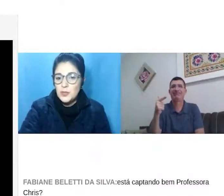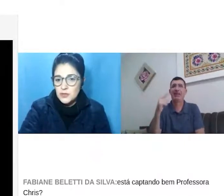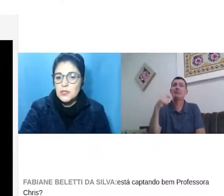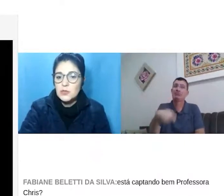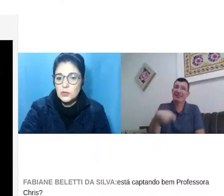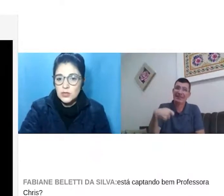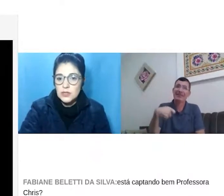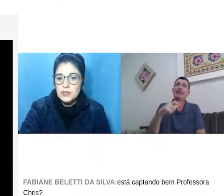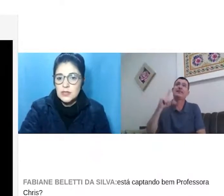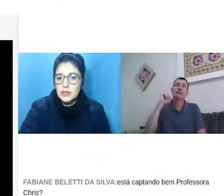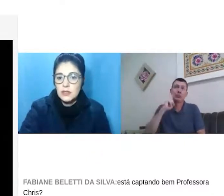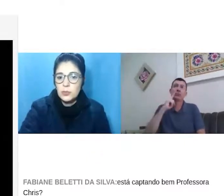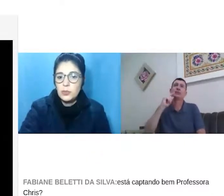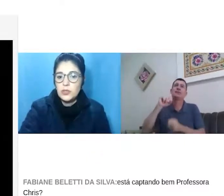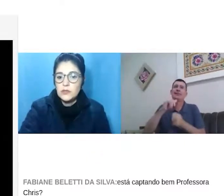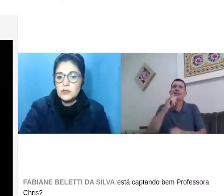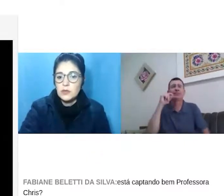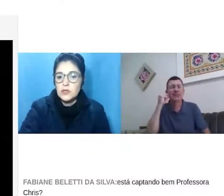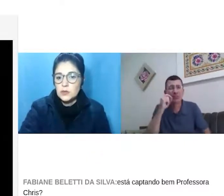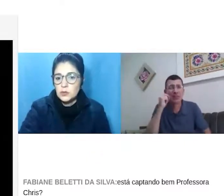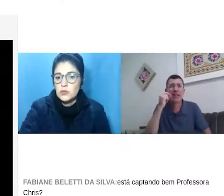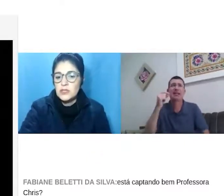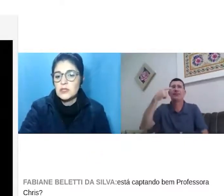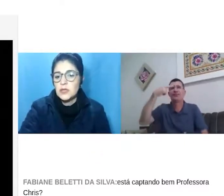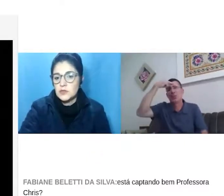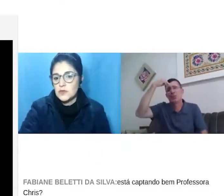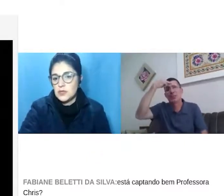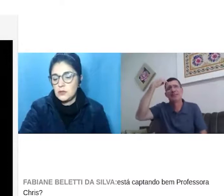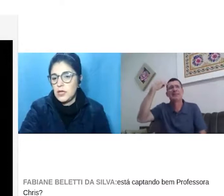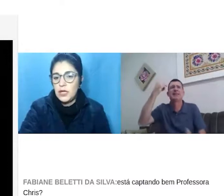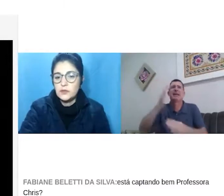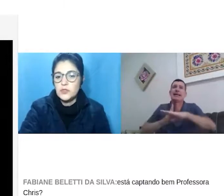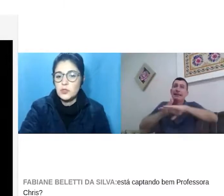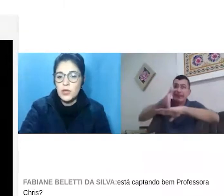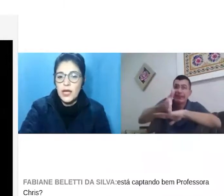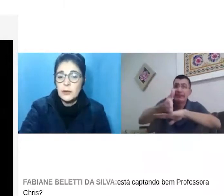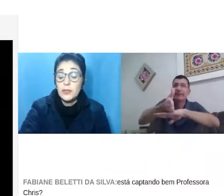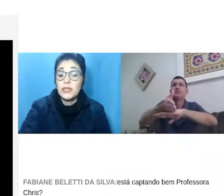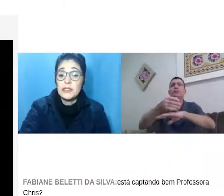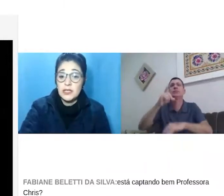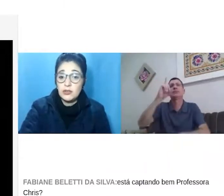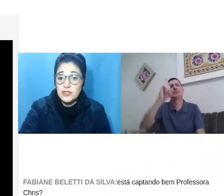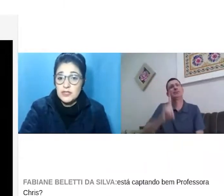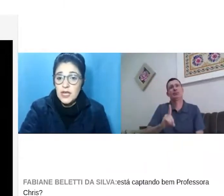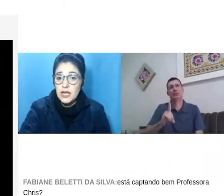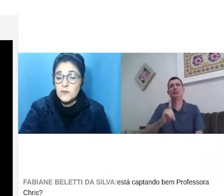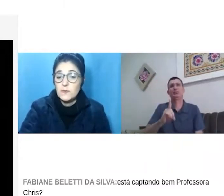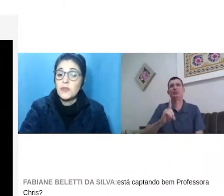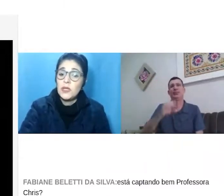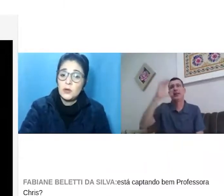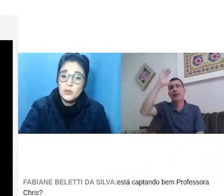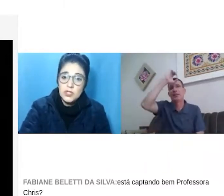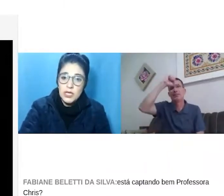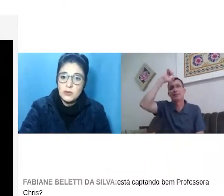de pessoas surdas, então, por isso, nós surdos precisamos fazer o Enem, o vestibular, para ingressar na universidade,